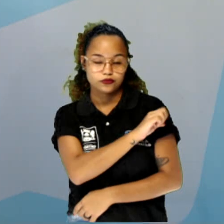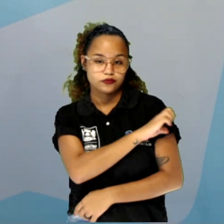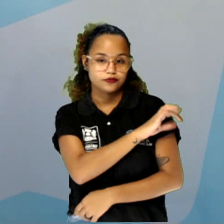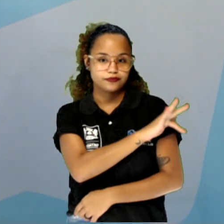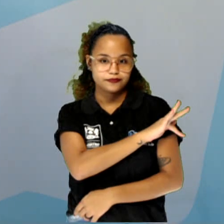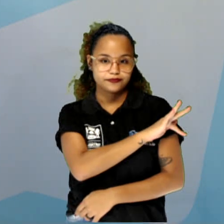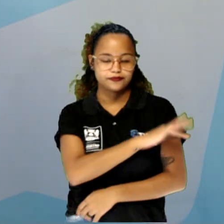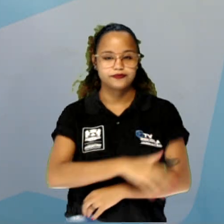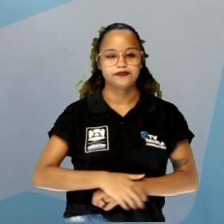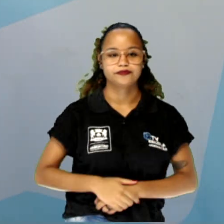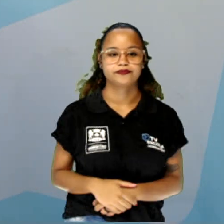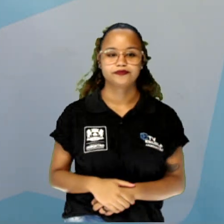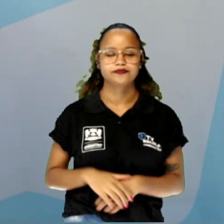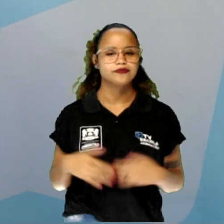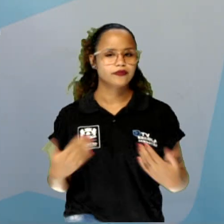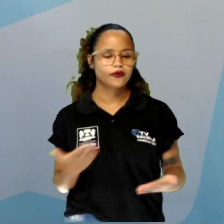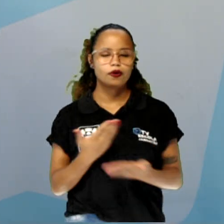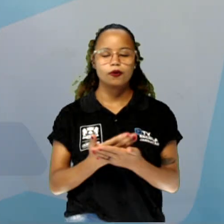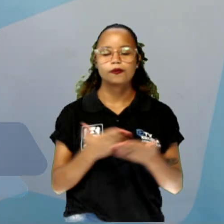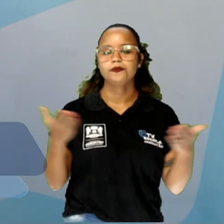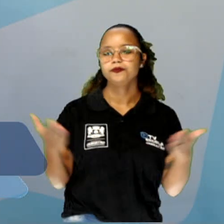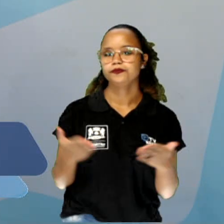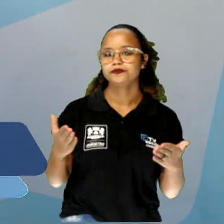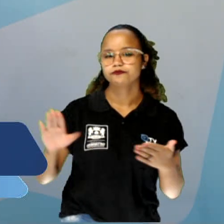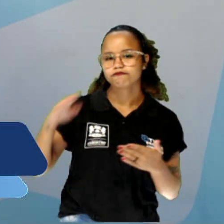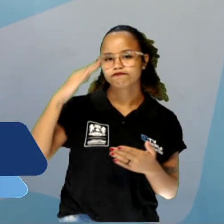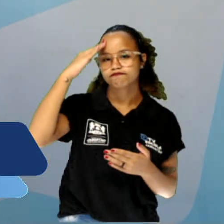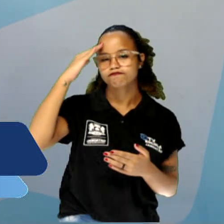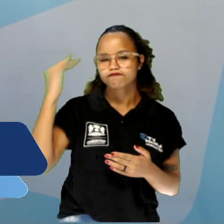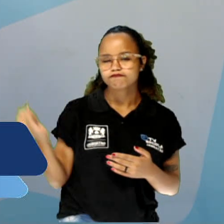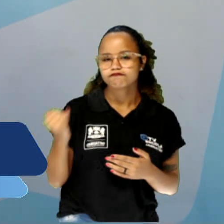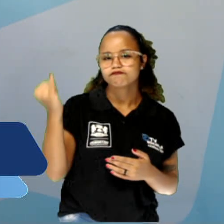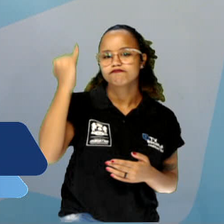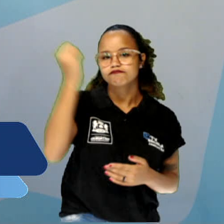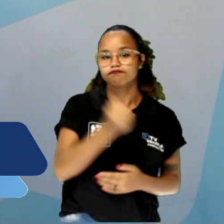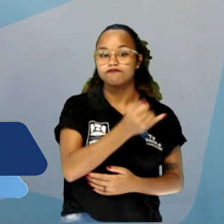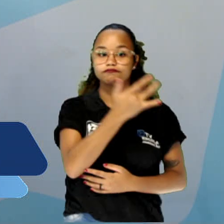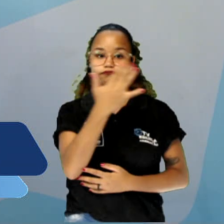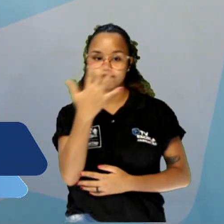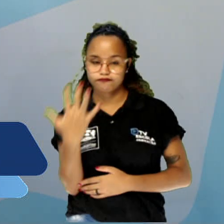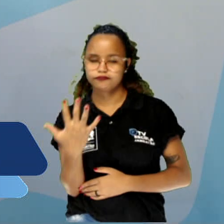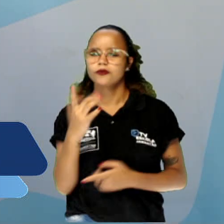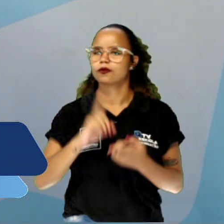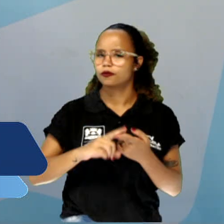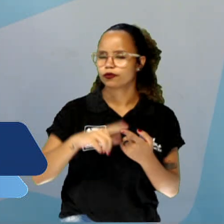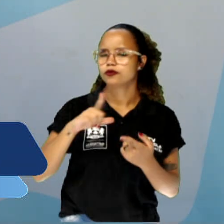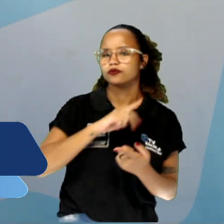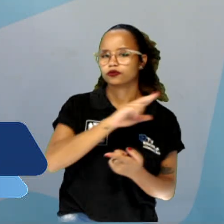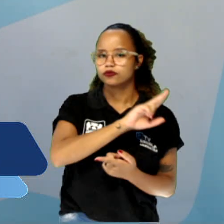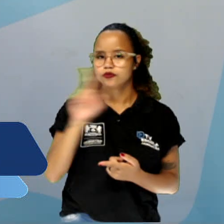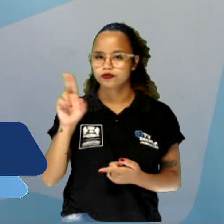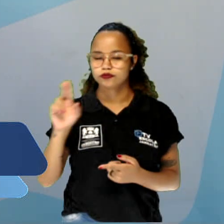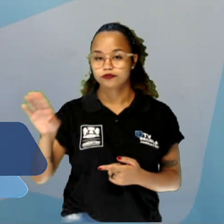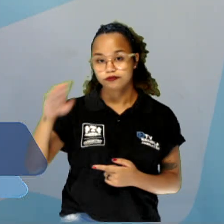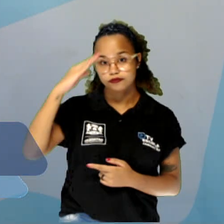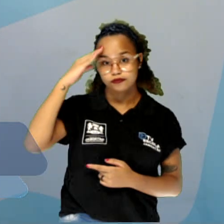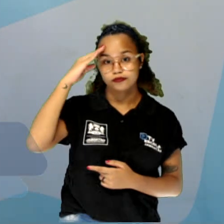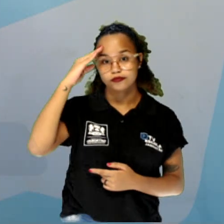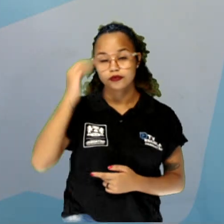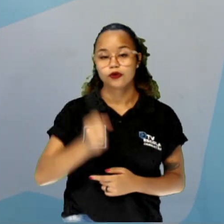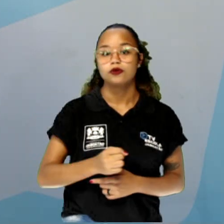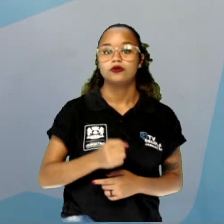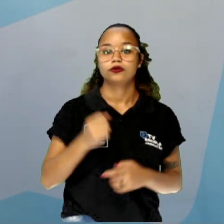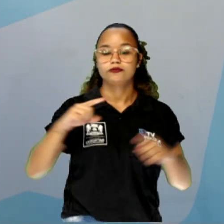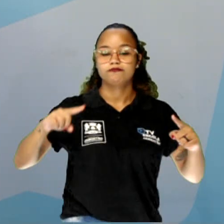fundamental. A aula de hoje é sobre o princípio fundamental da contagem, também chamado de princípio multiplicativo,